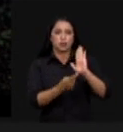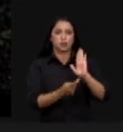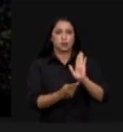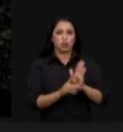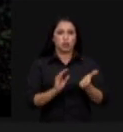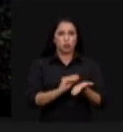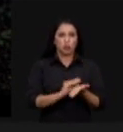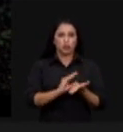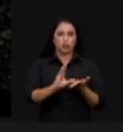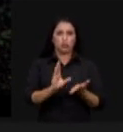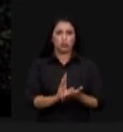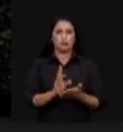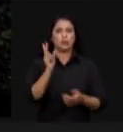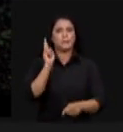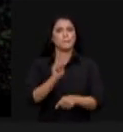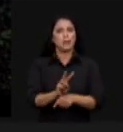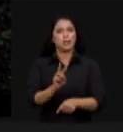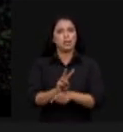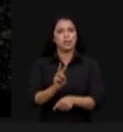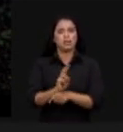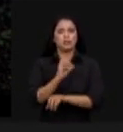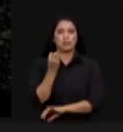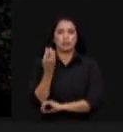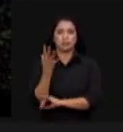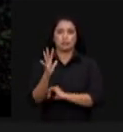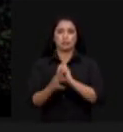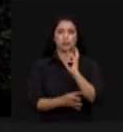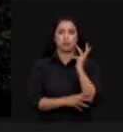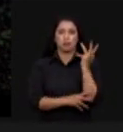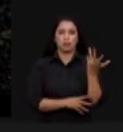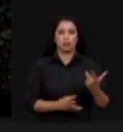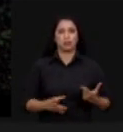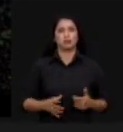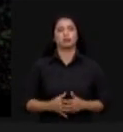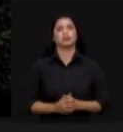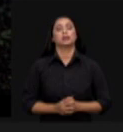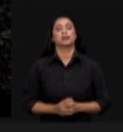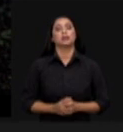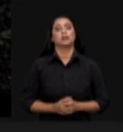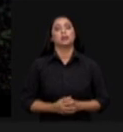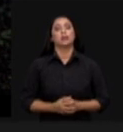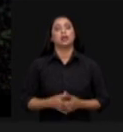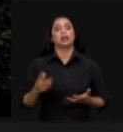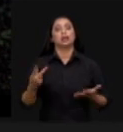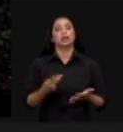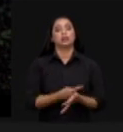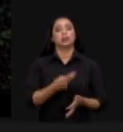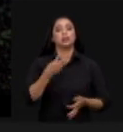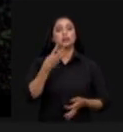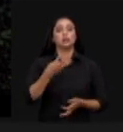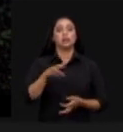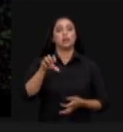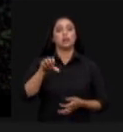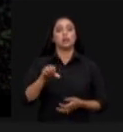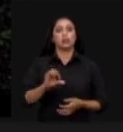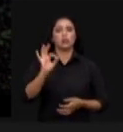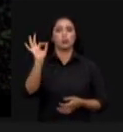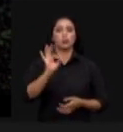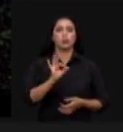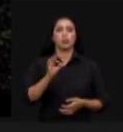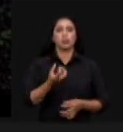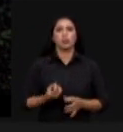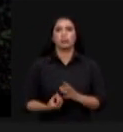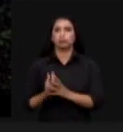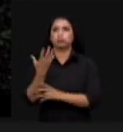investimento preservar as florestas brasileiras o nosso negócio hoje acontece em 39% das áreas de